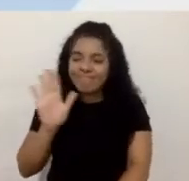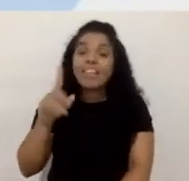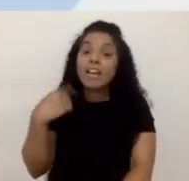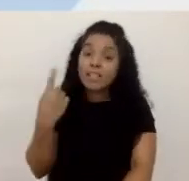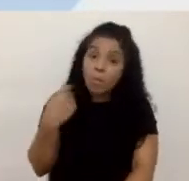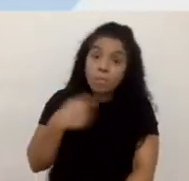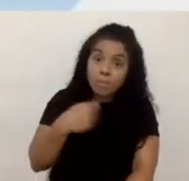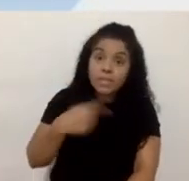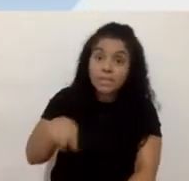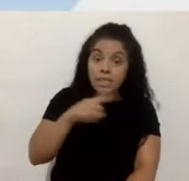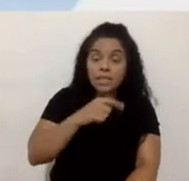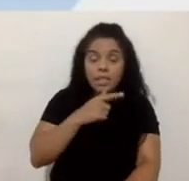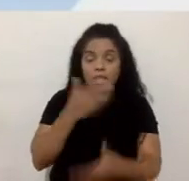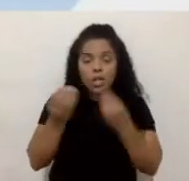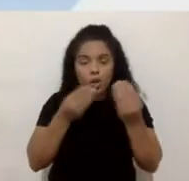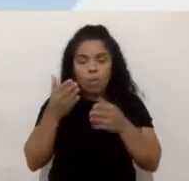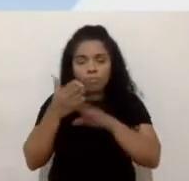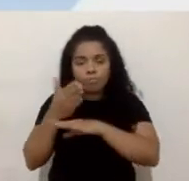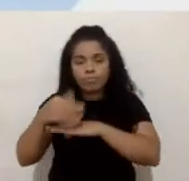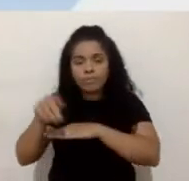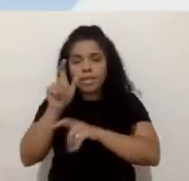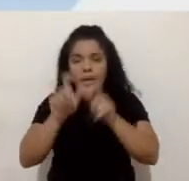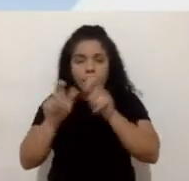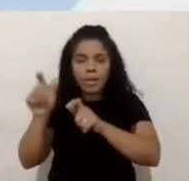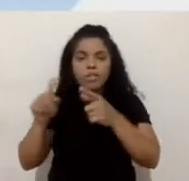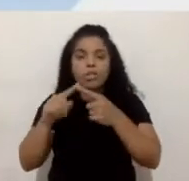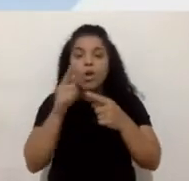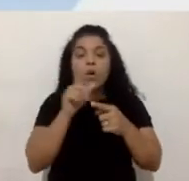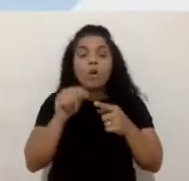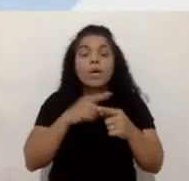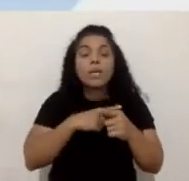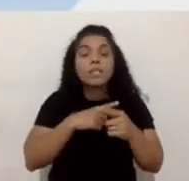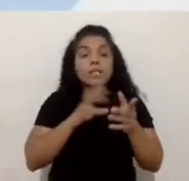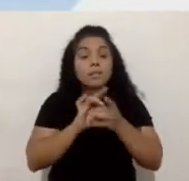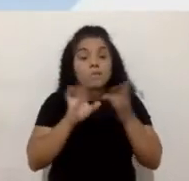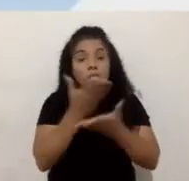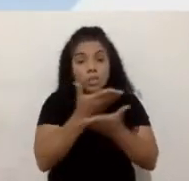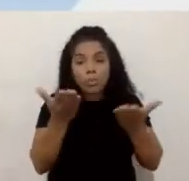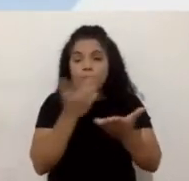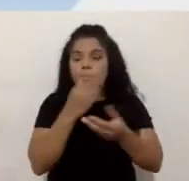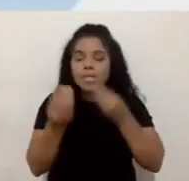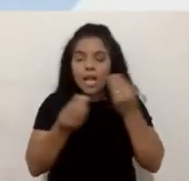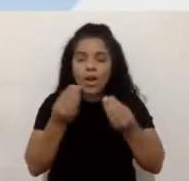essas pessoas e nos disponibilizarmos para elas como serviço, né.